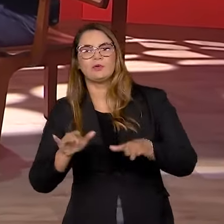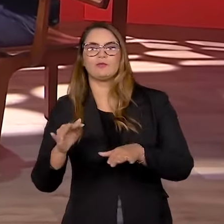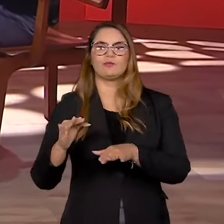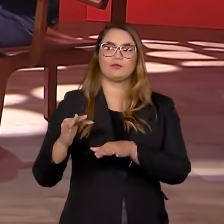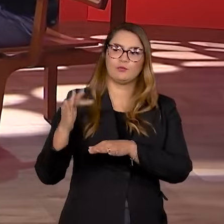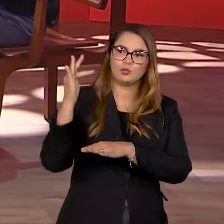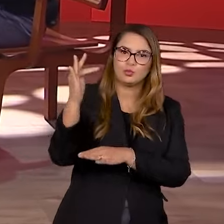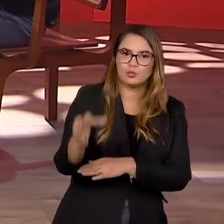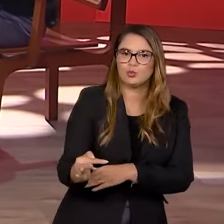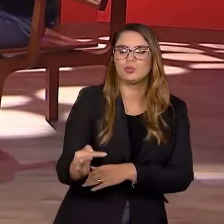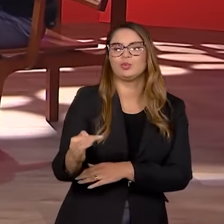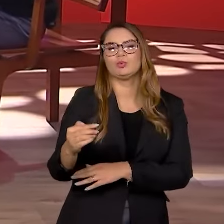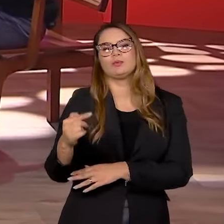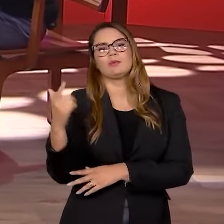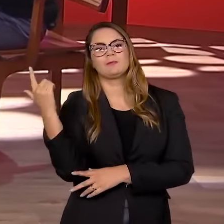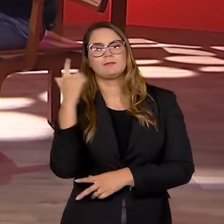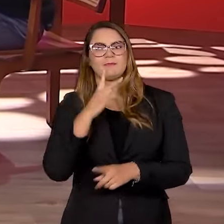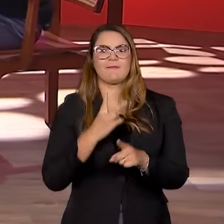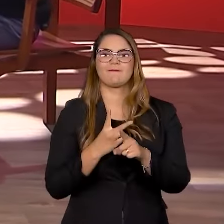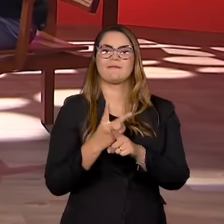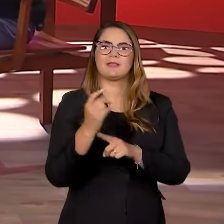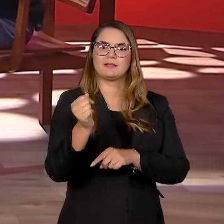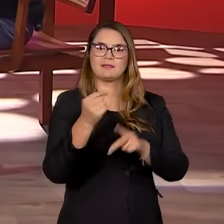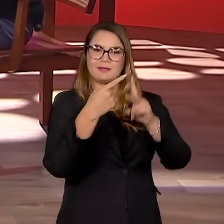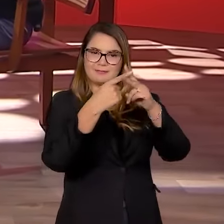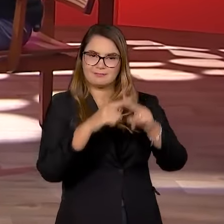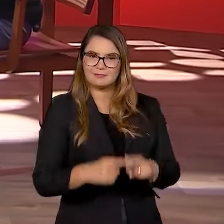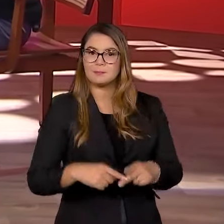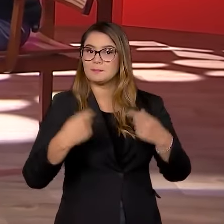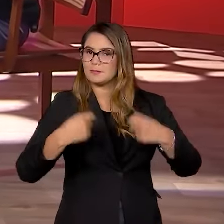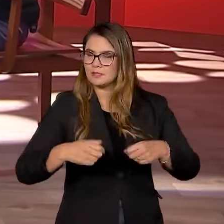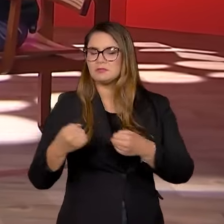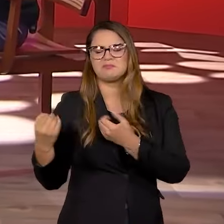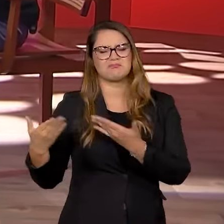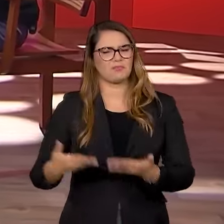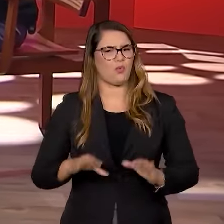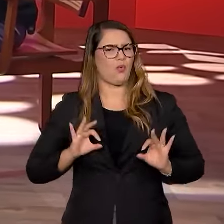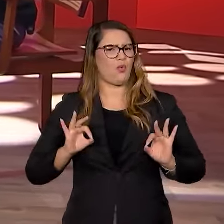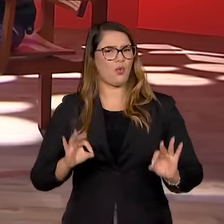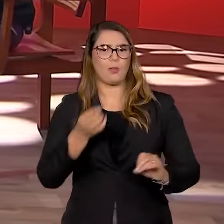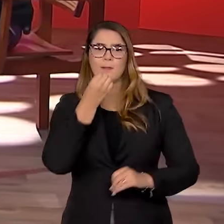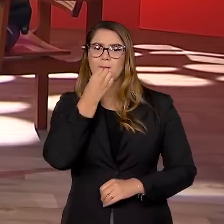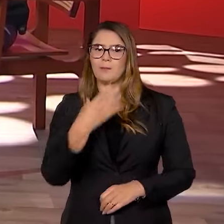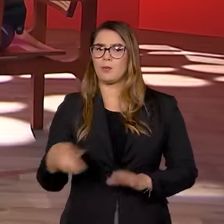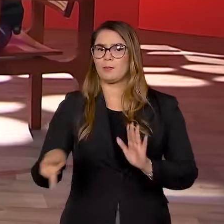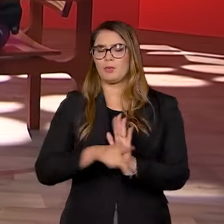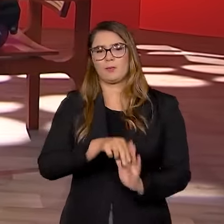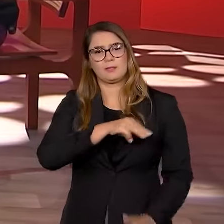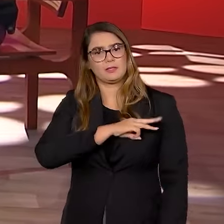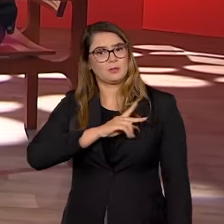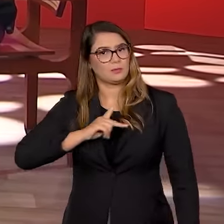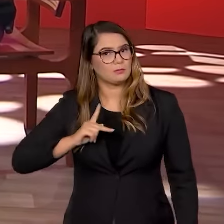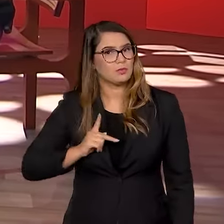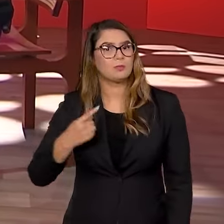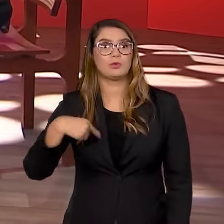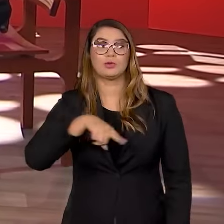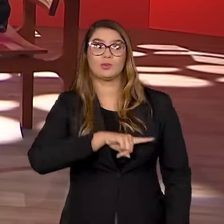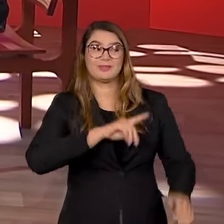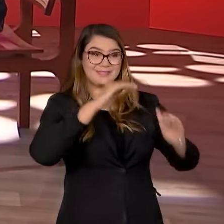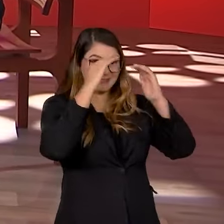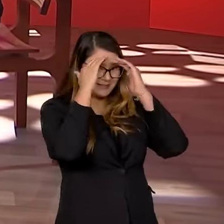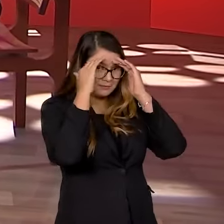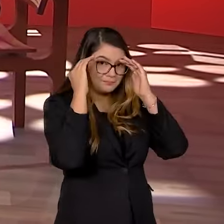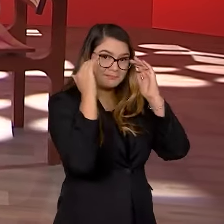futuro próximo, sair vencedor dessa reforma que é absolutamente necessária e bem-vinda para o bem do próprio Ministério Público, uma entidade que a gente respeita